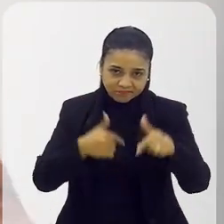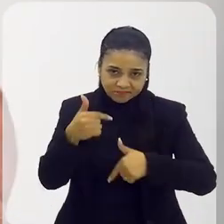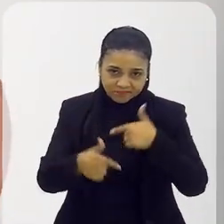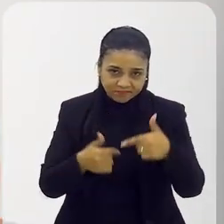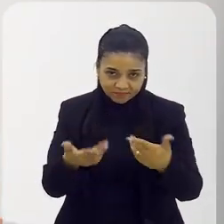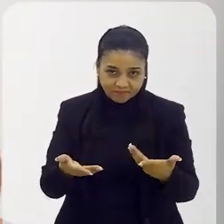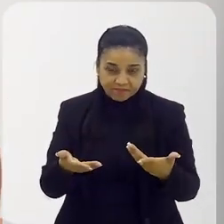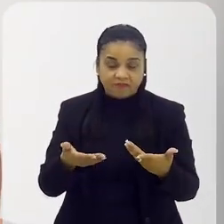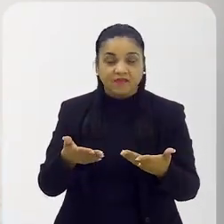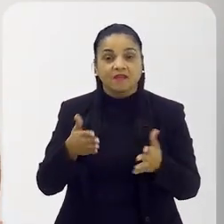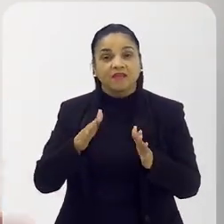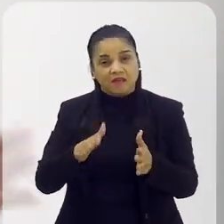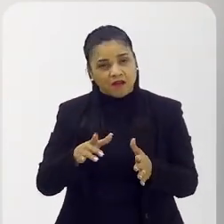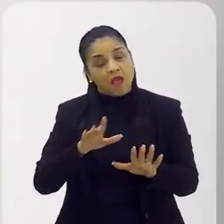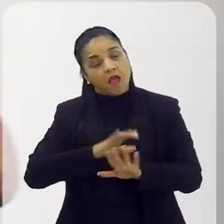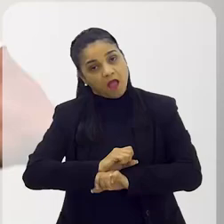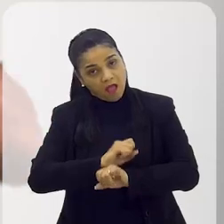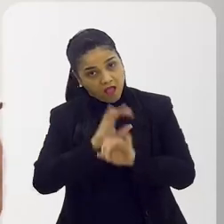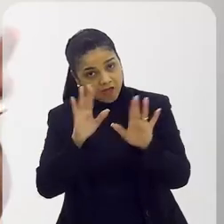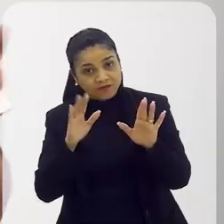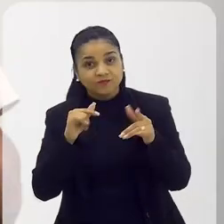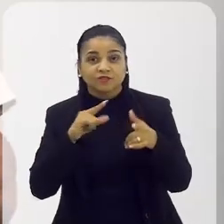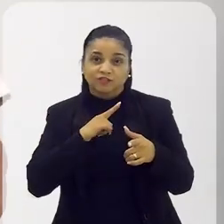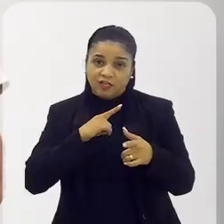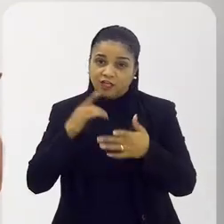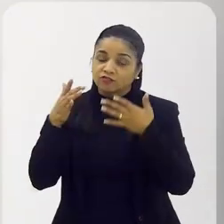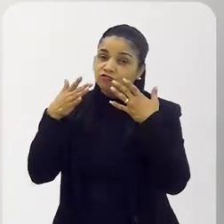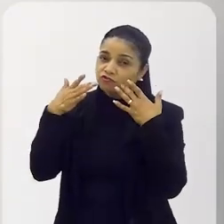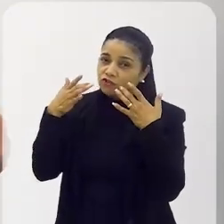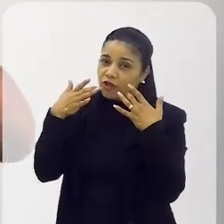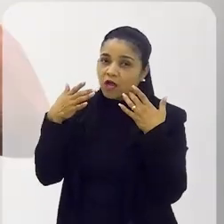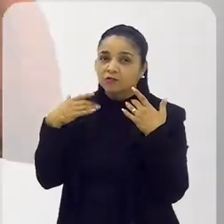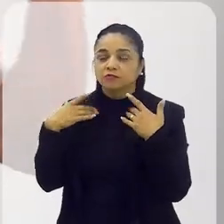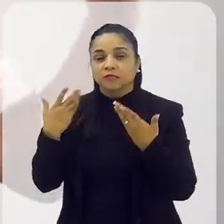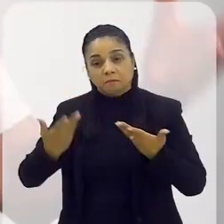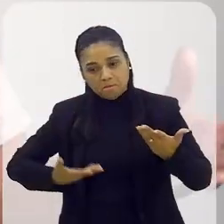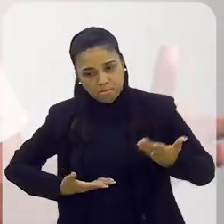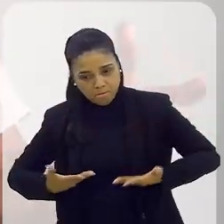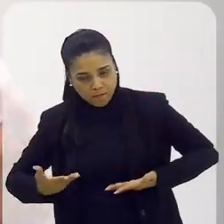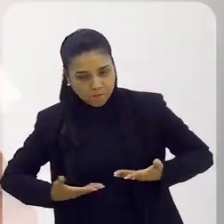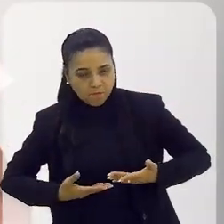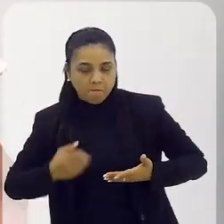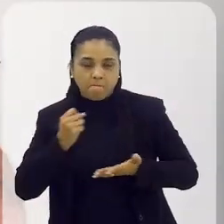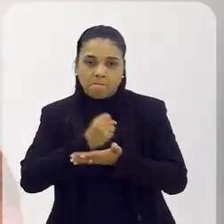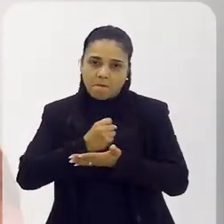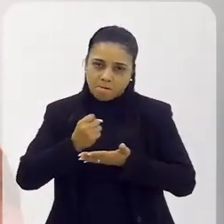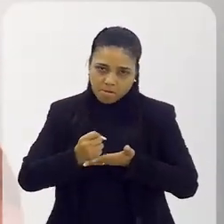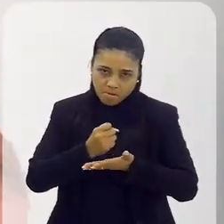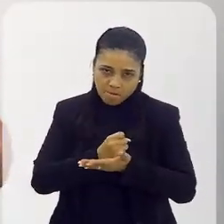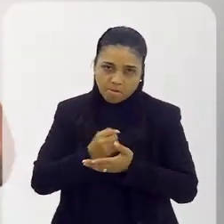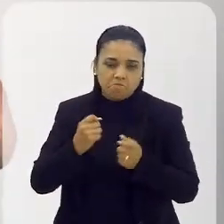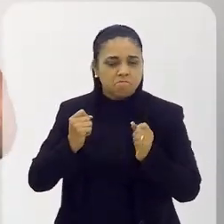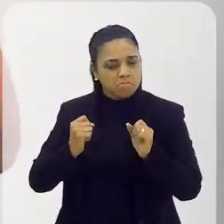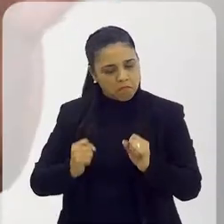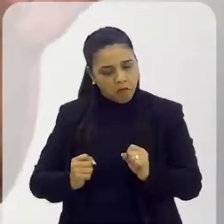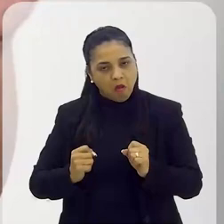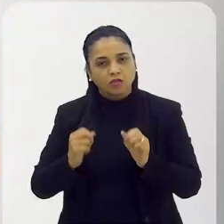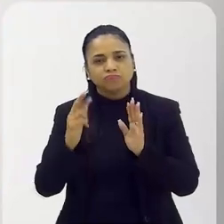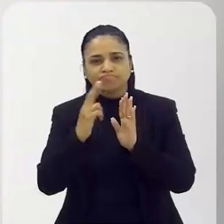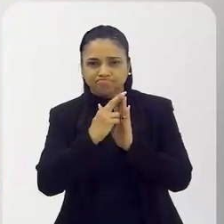é... Embora, claro, você também no teatro também pode trabalhar empregado, você pode também trabalhar com